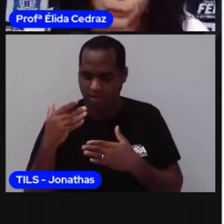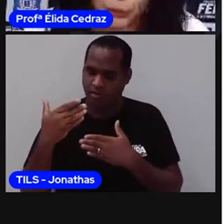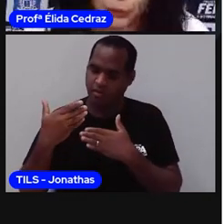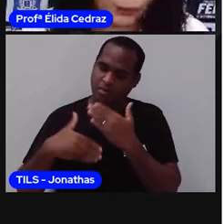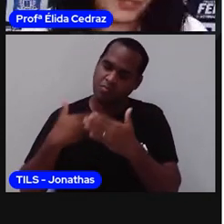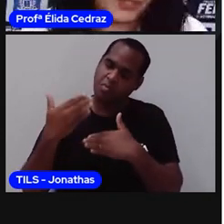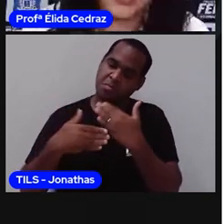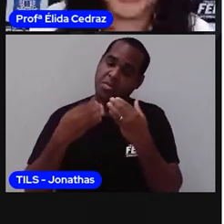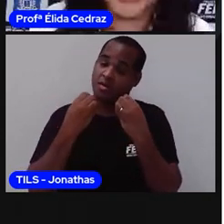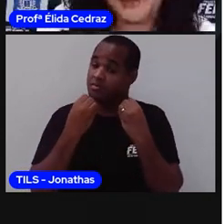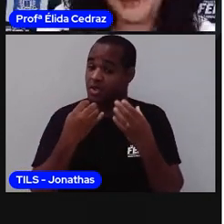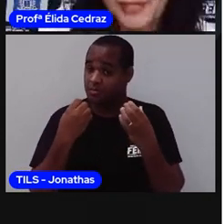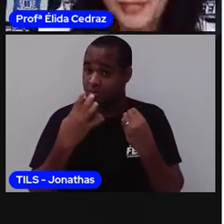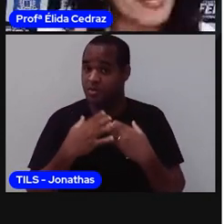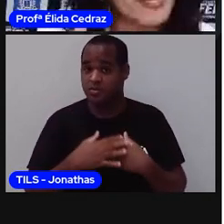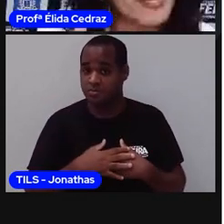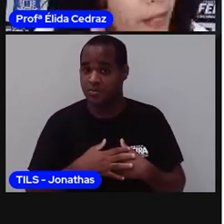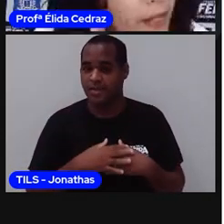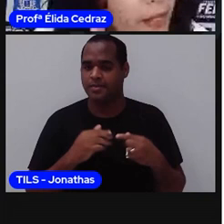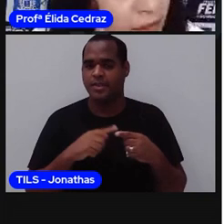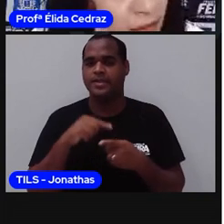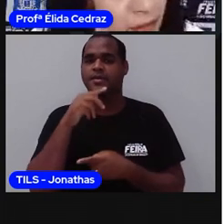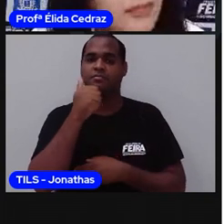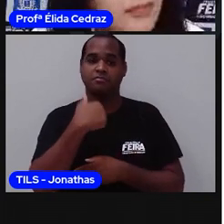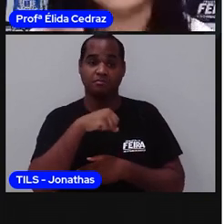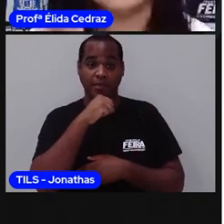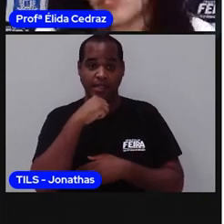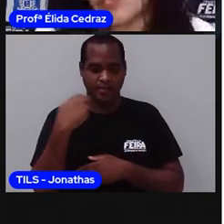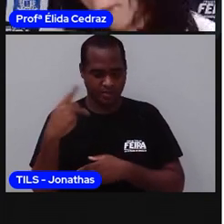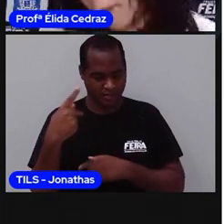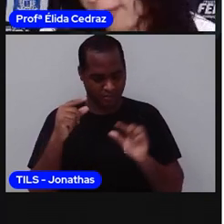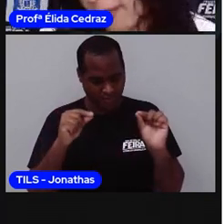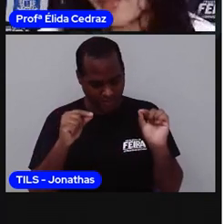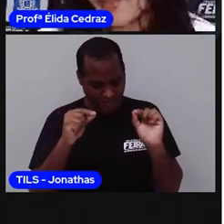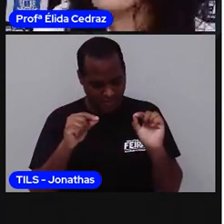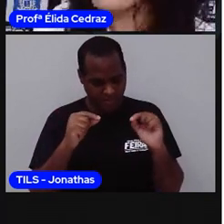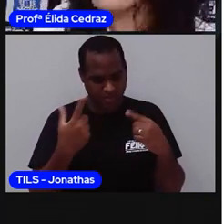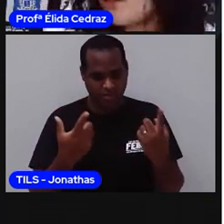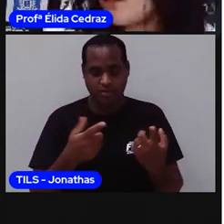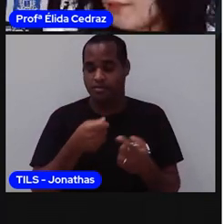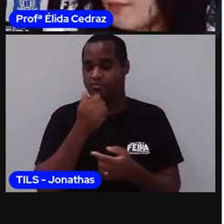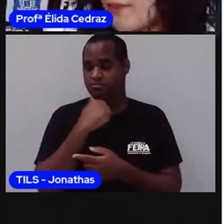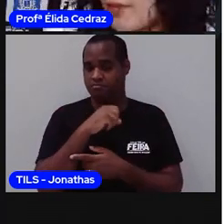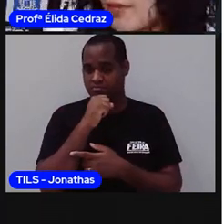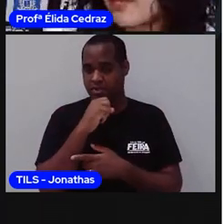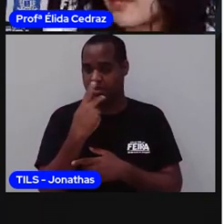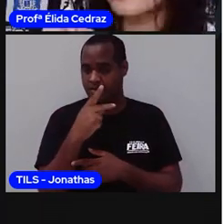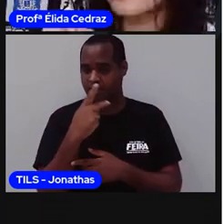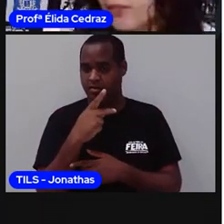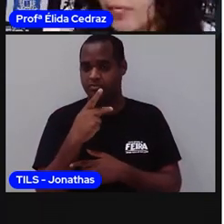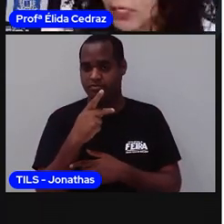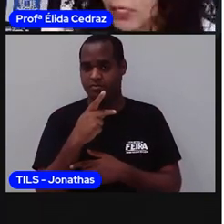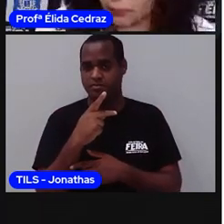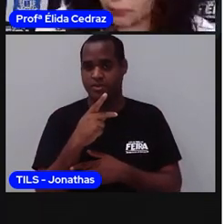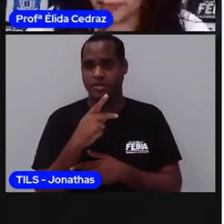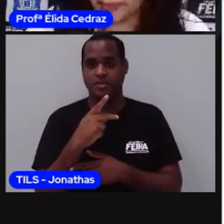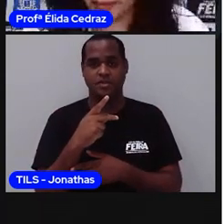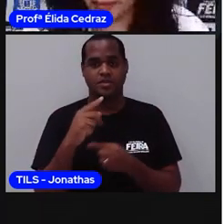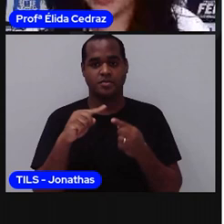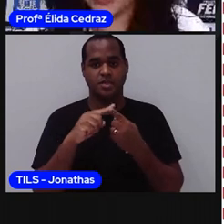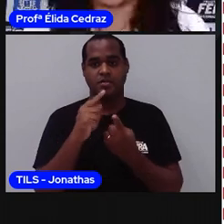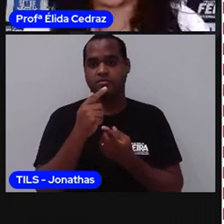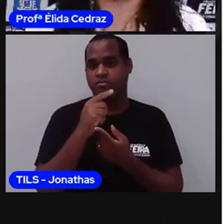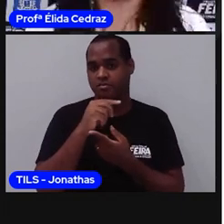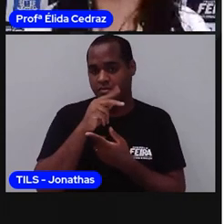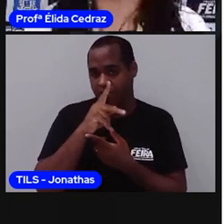gente? O nome. Quem vem da mamãe é o quê? Isso, materno. E quem vem do papai é o quê? Isso,